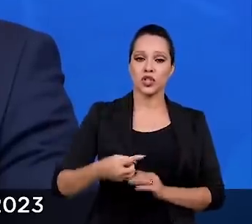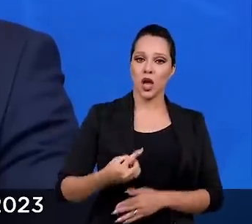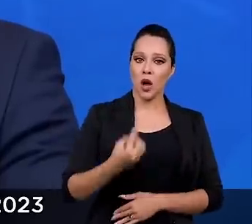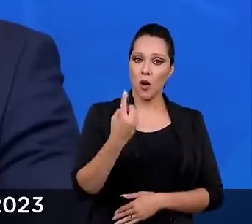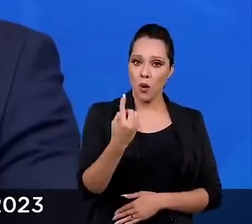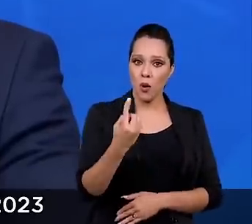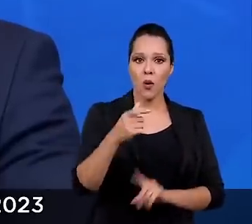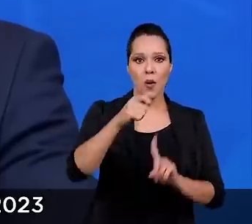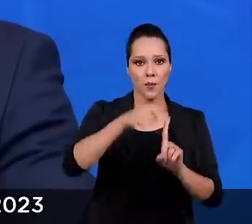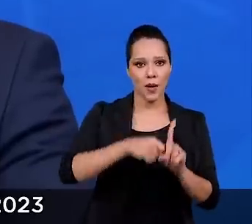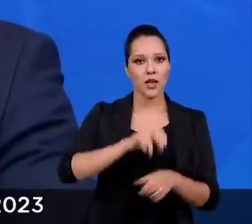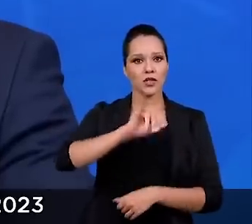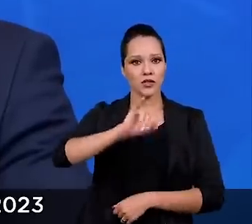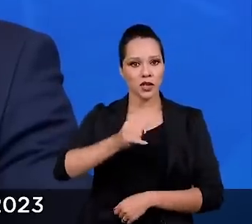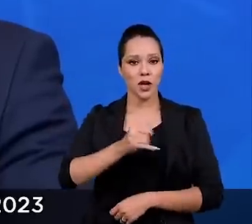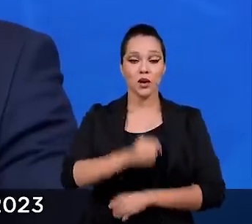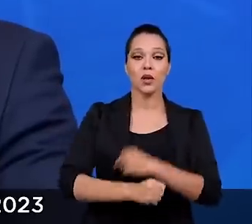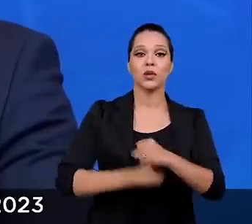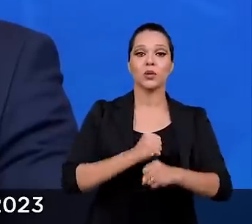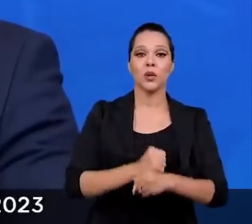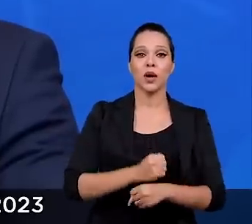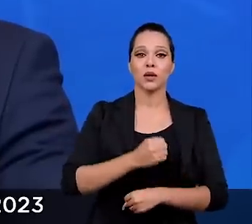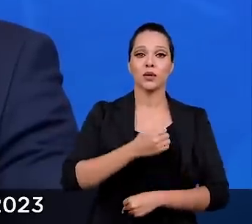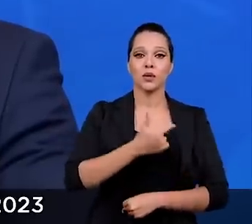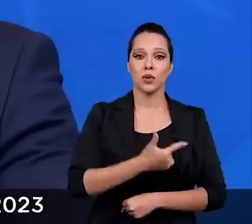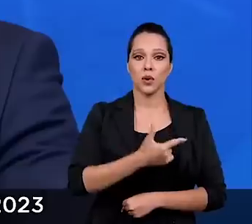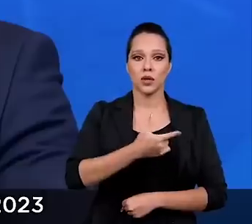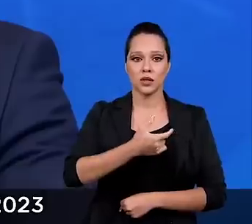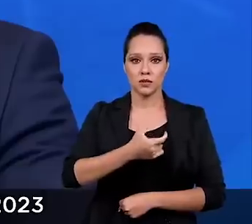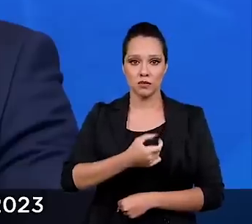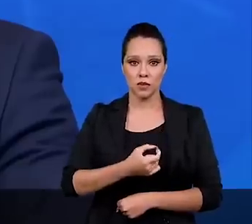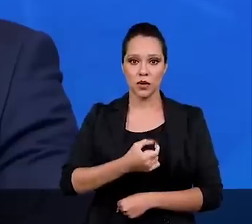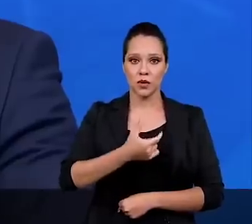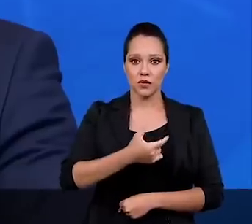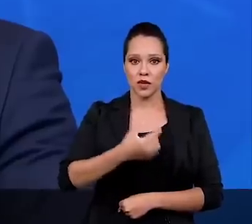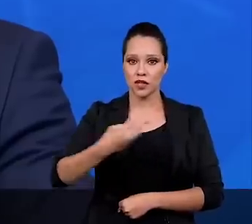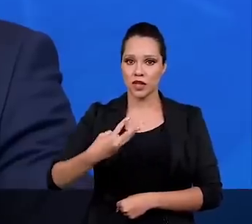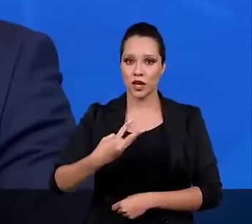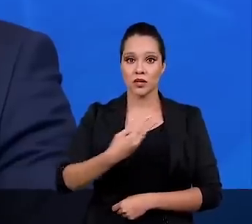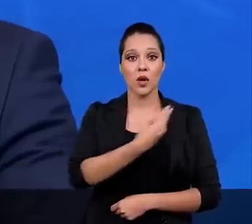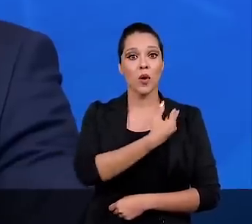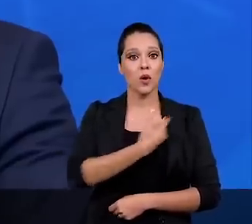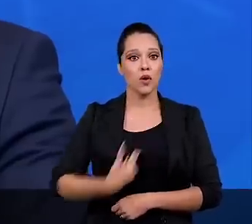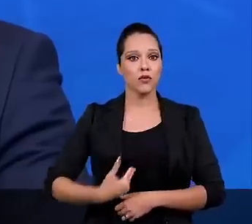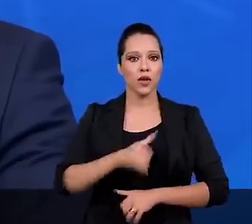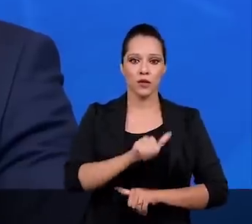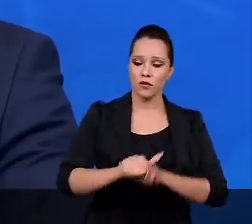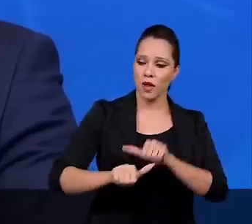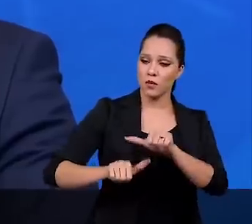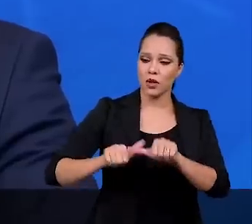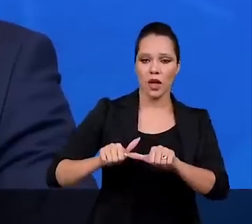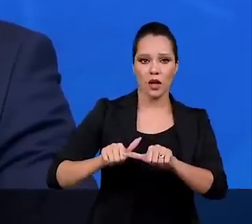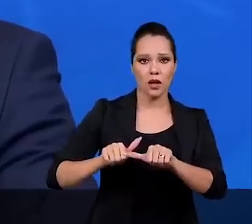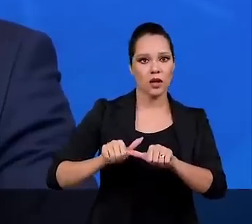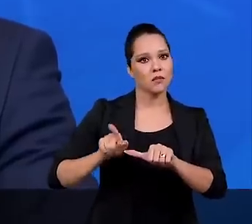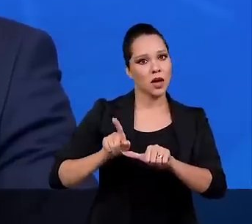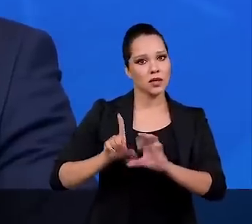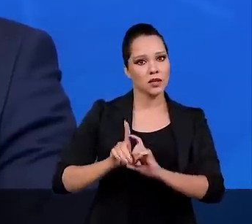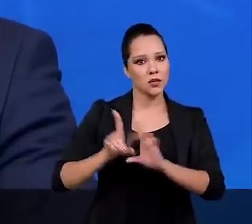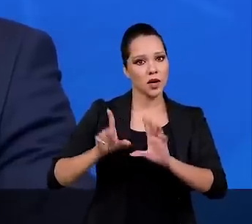1º de janeiro de 2023, mudaremos de governo, mas não de regime.